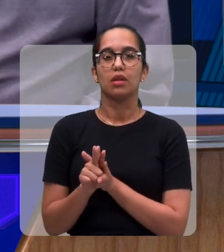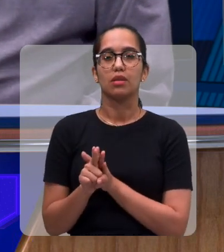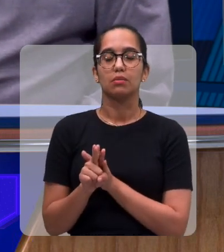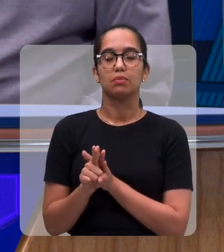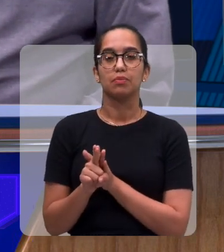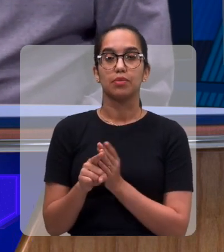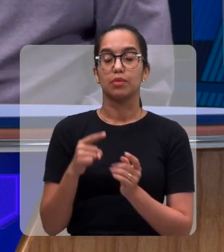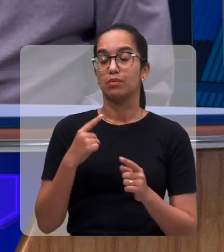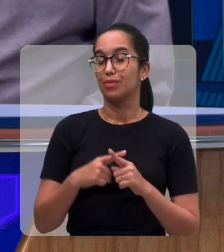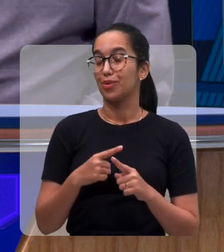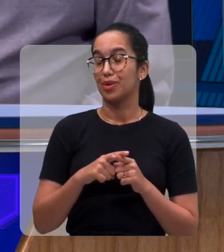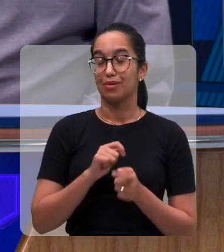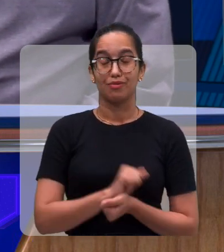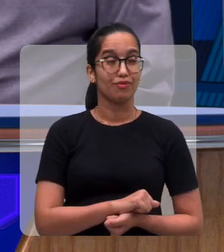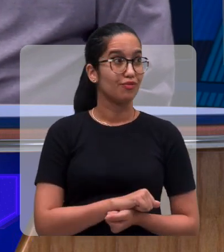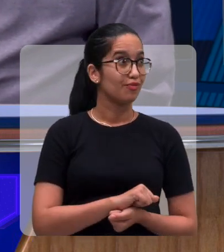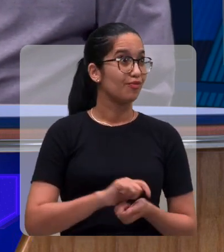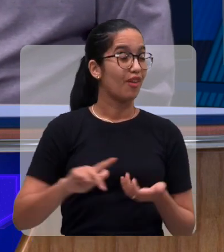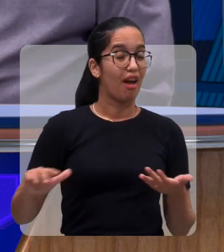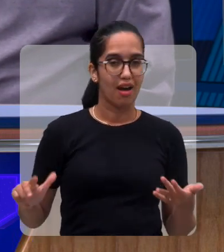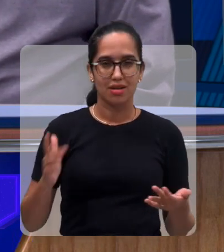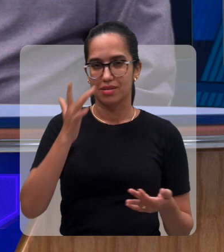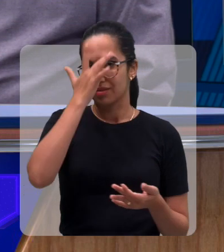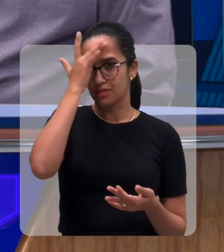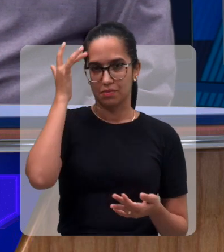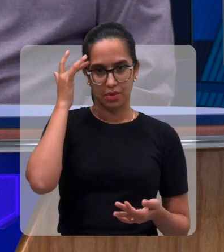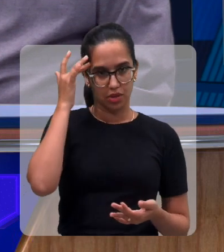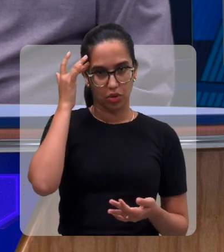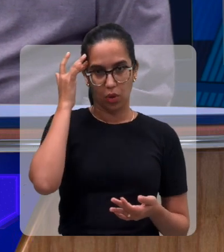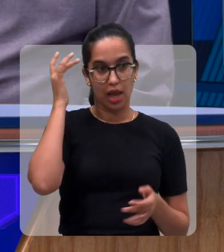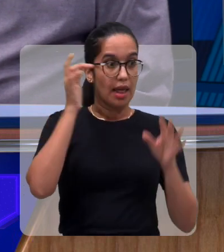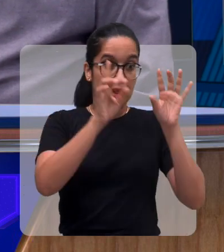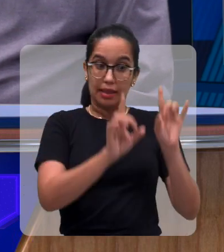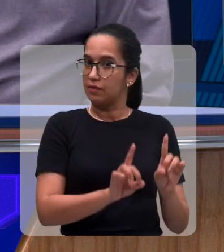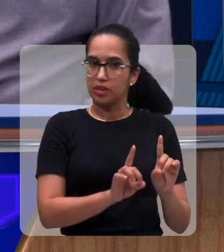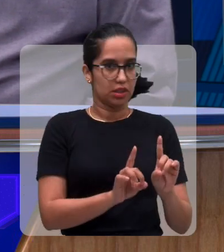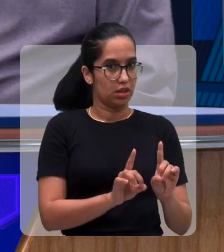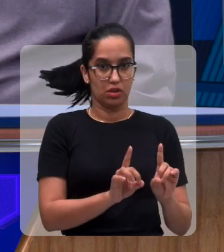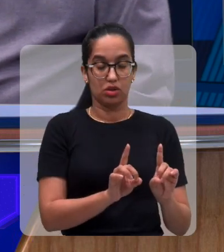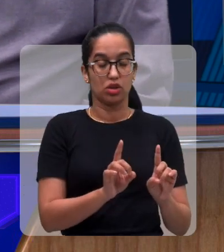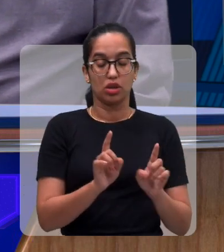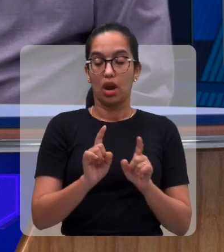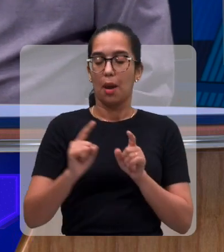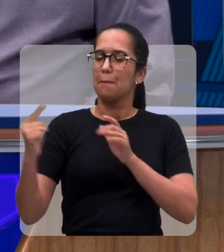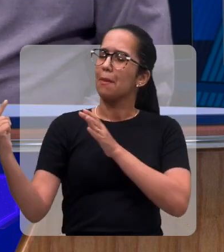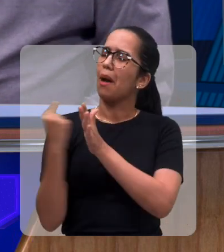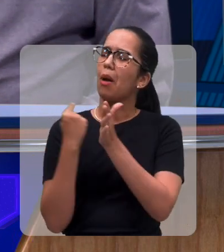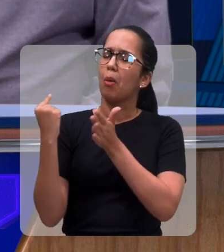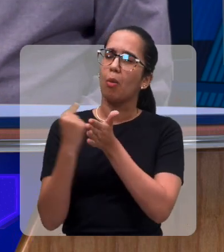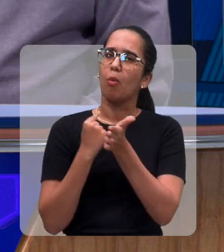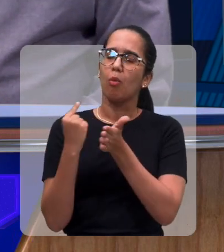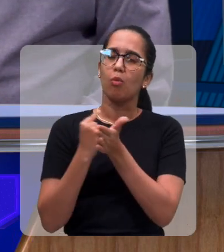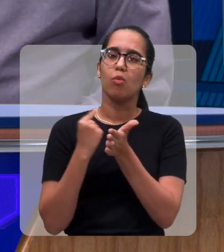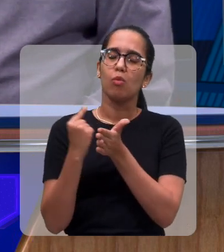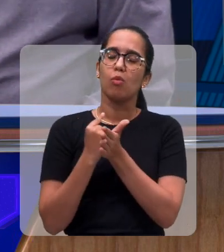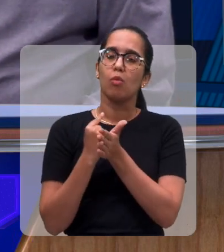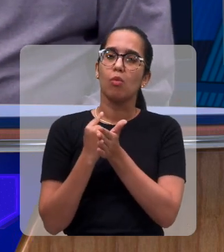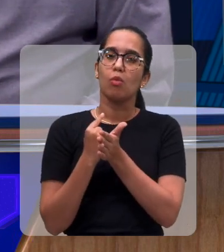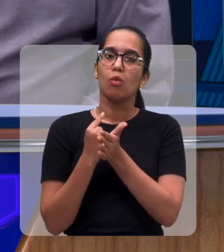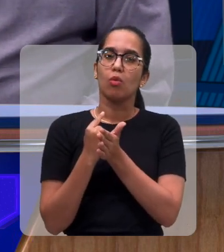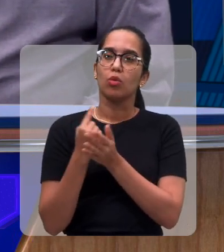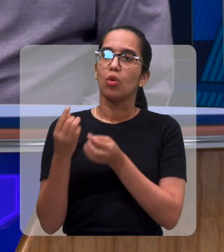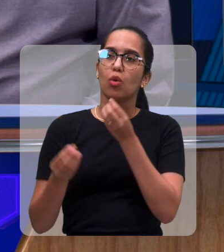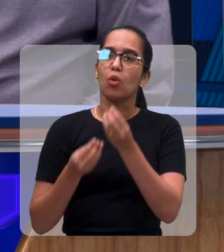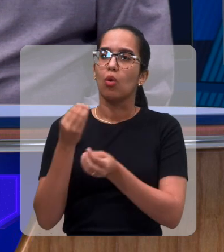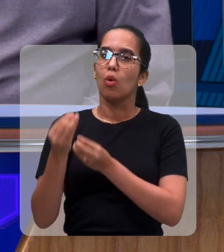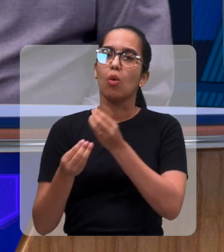gente que não é pessoa com deficiência pergunta sobre a